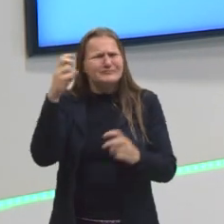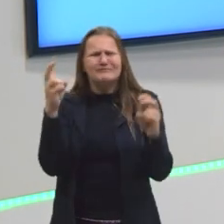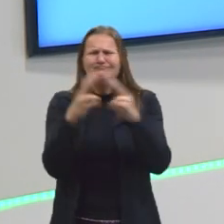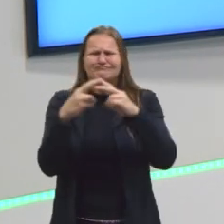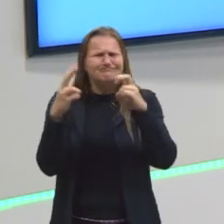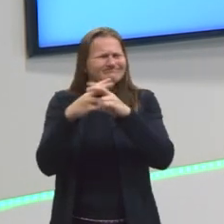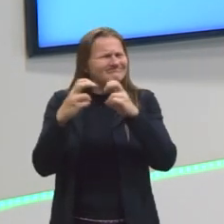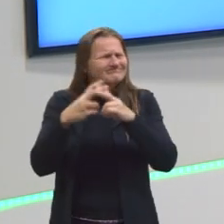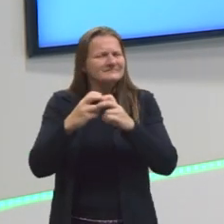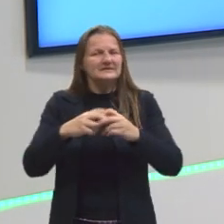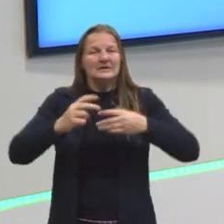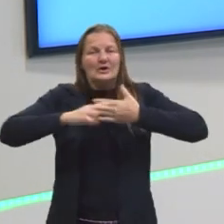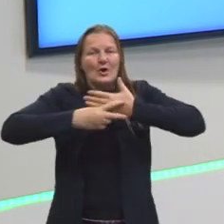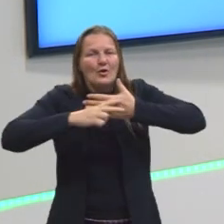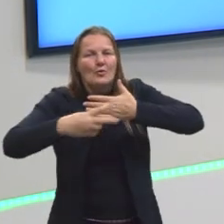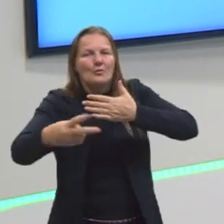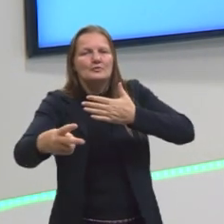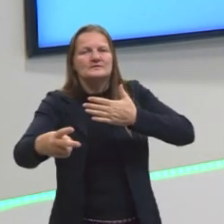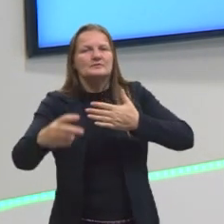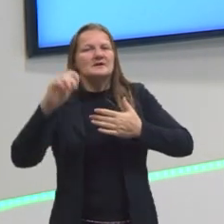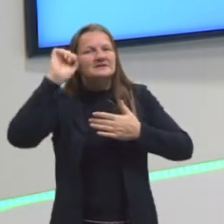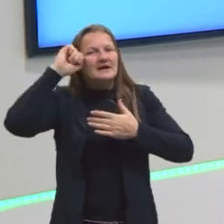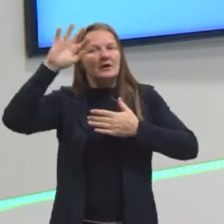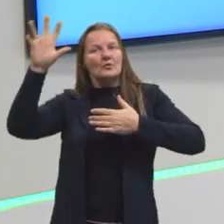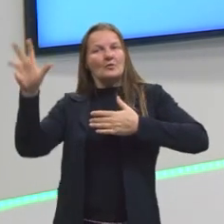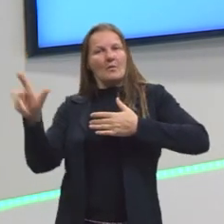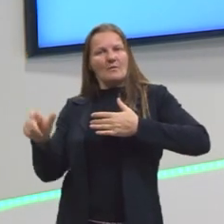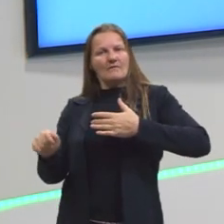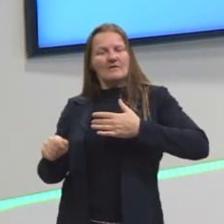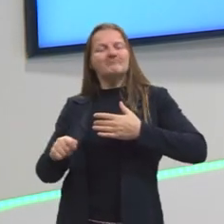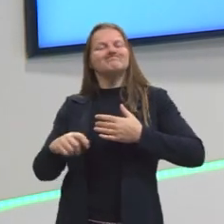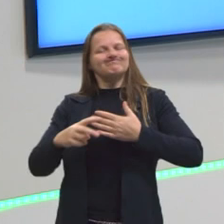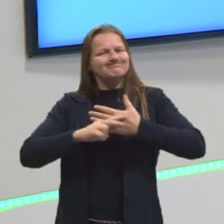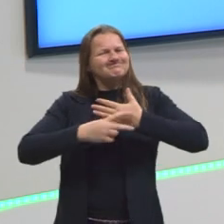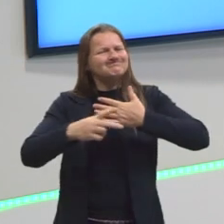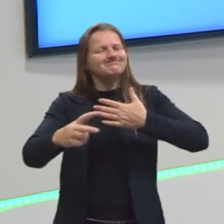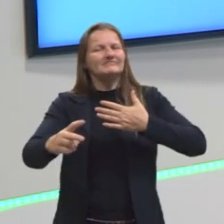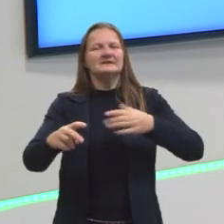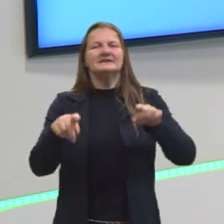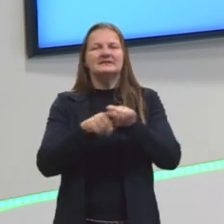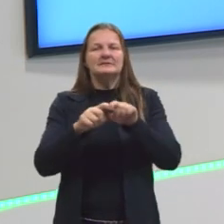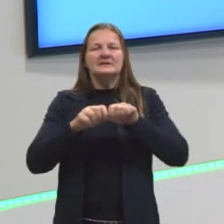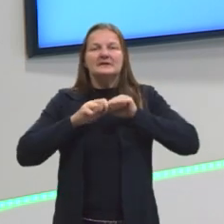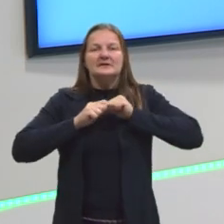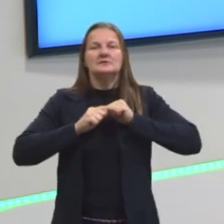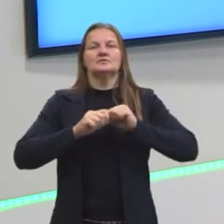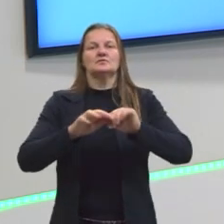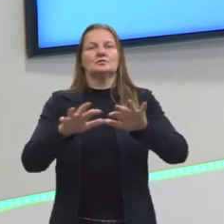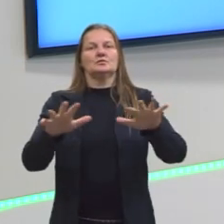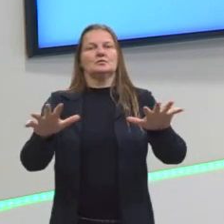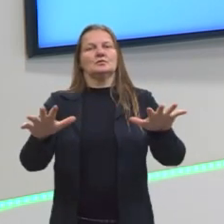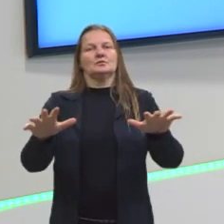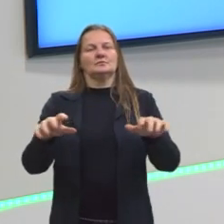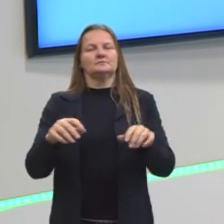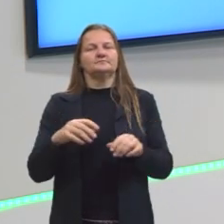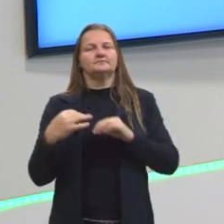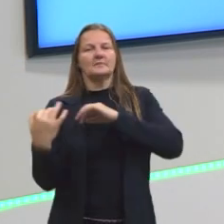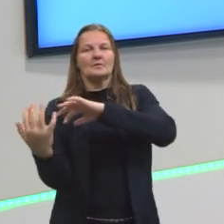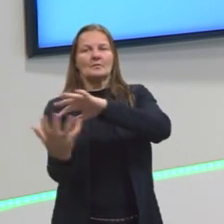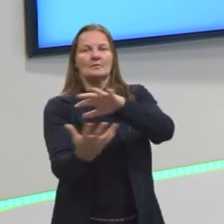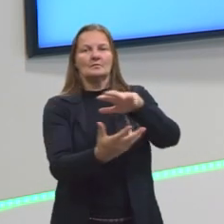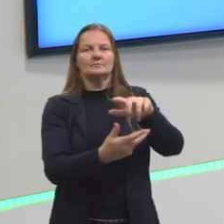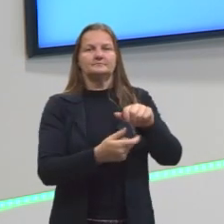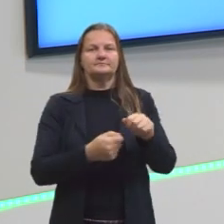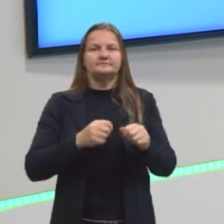teve consequências terríveis para o continente africano, mas também espalhou a cultura africana ao redor do globo, não que isso